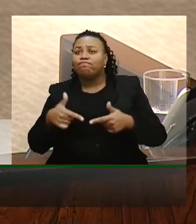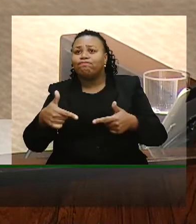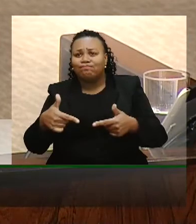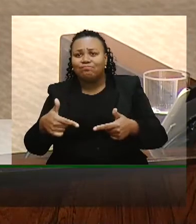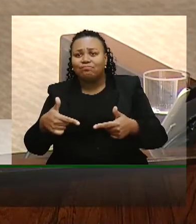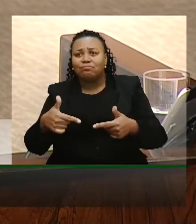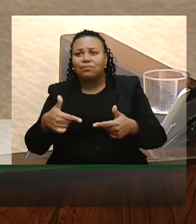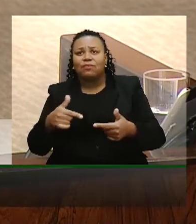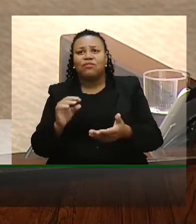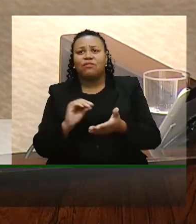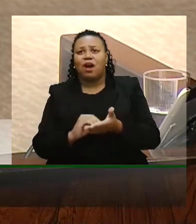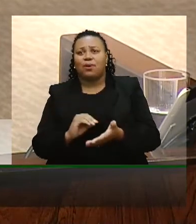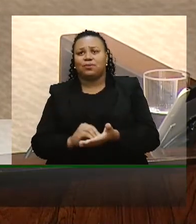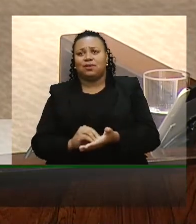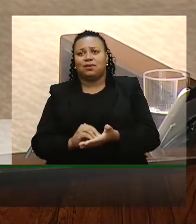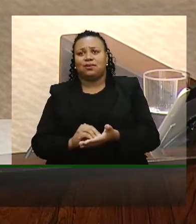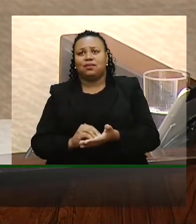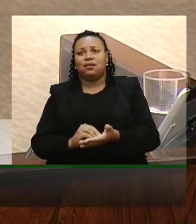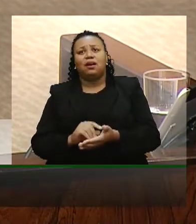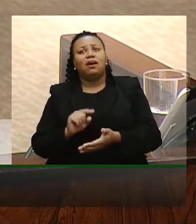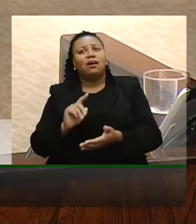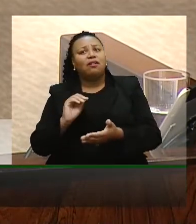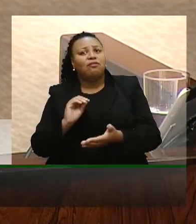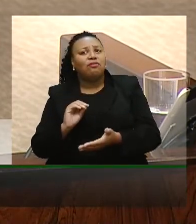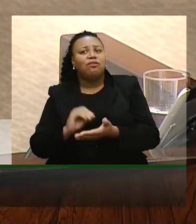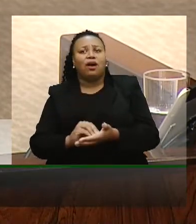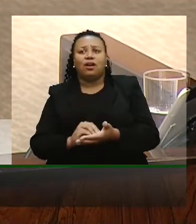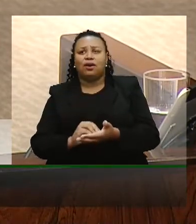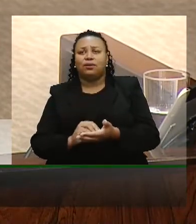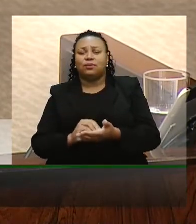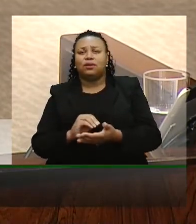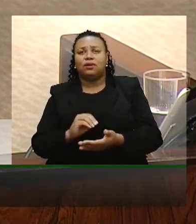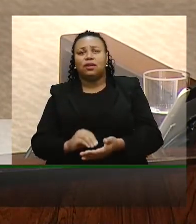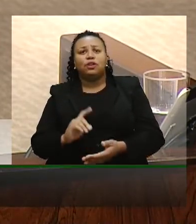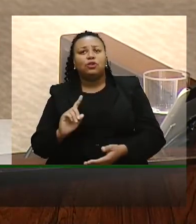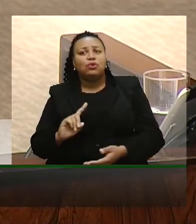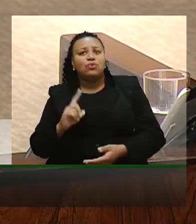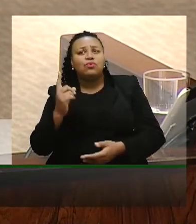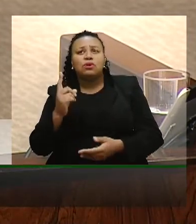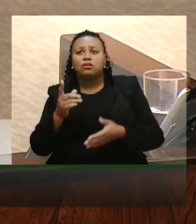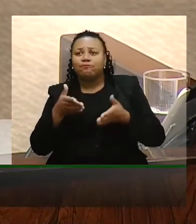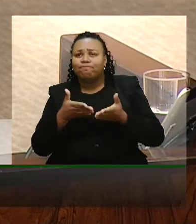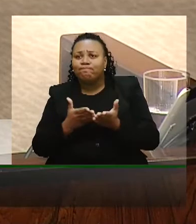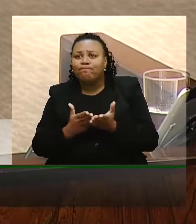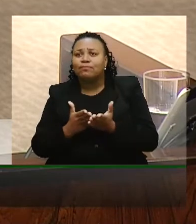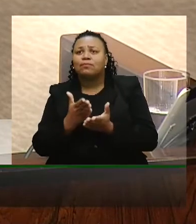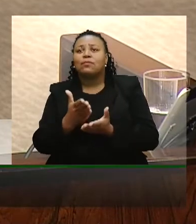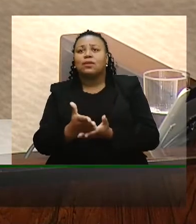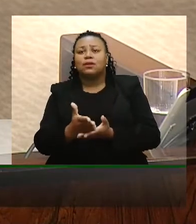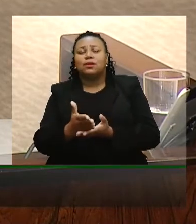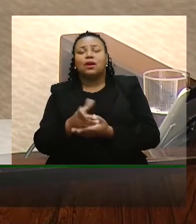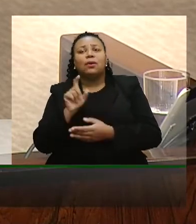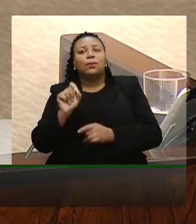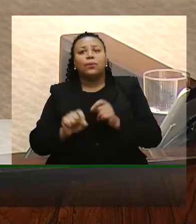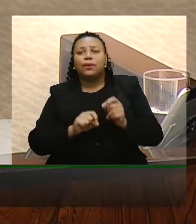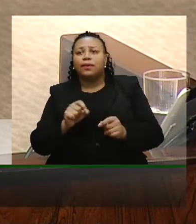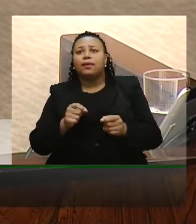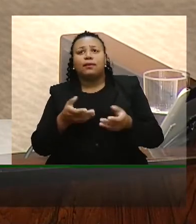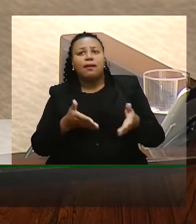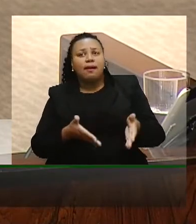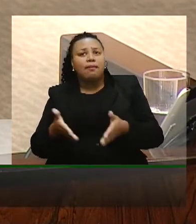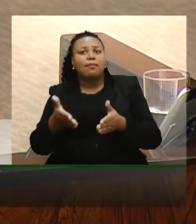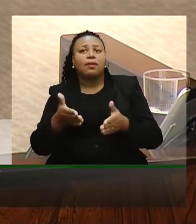capengas elas são em uma única direção que é a direção